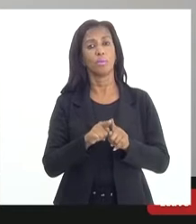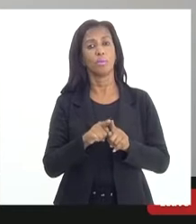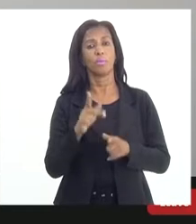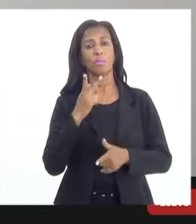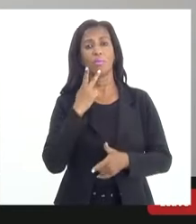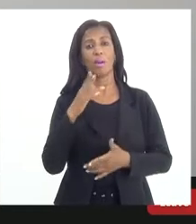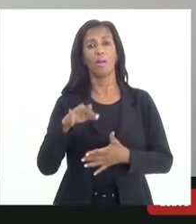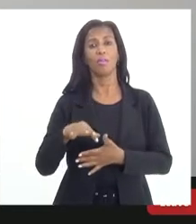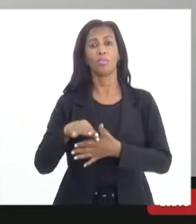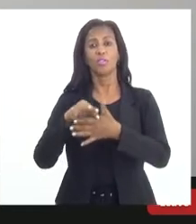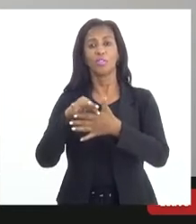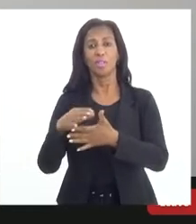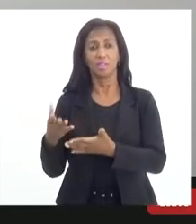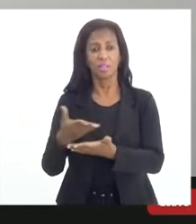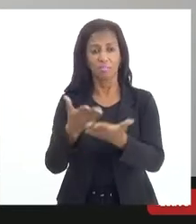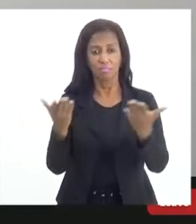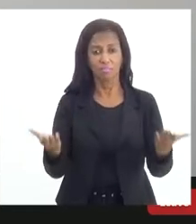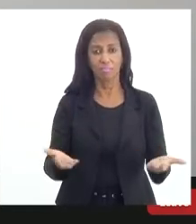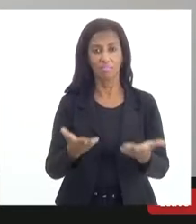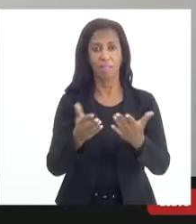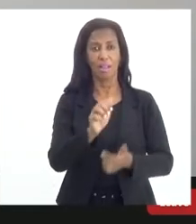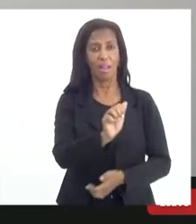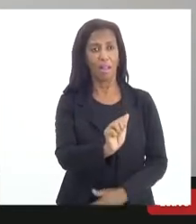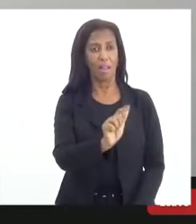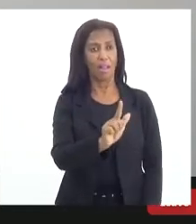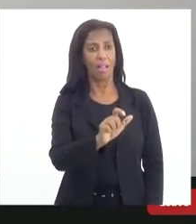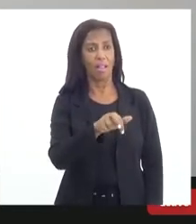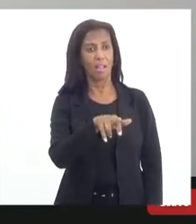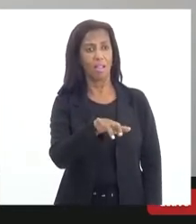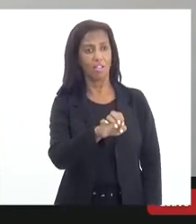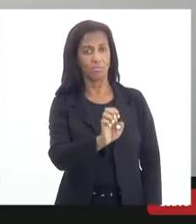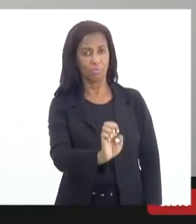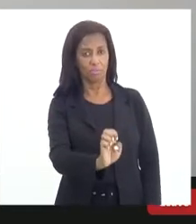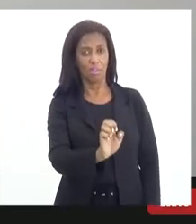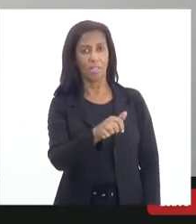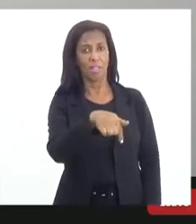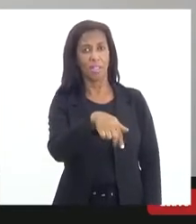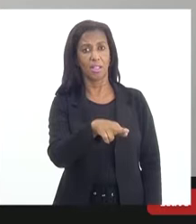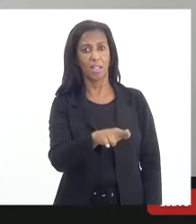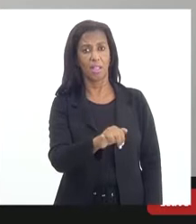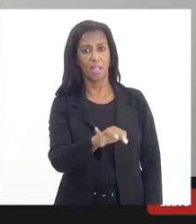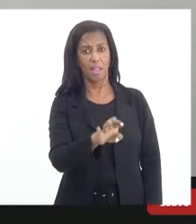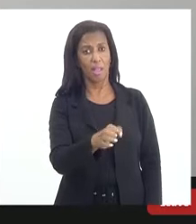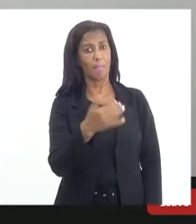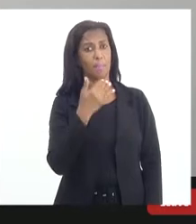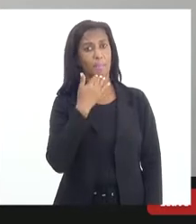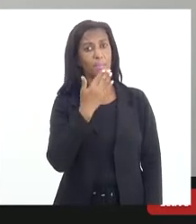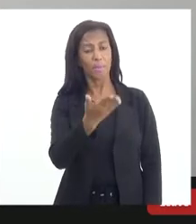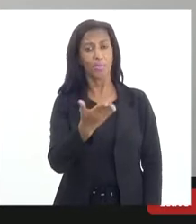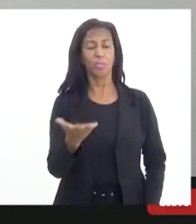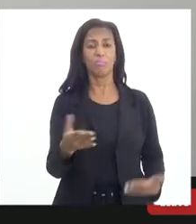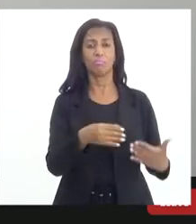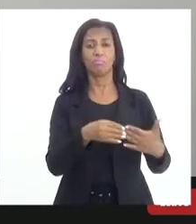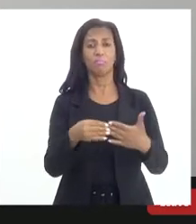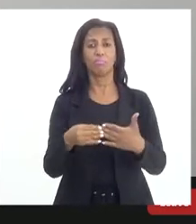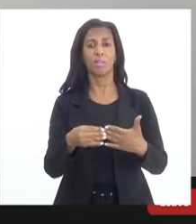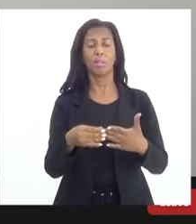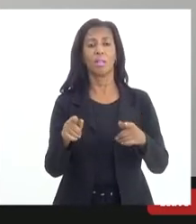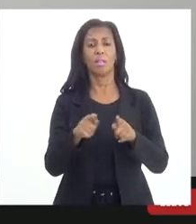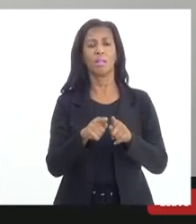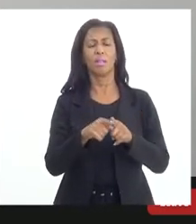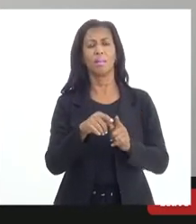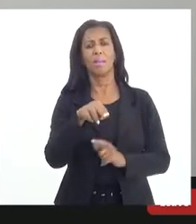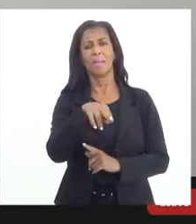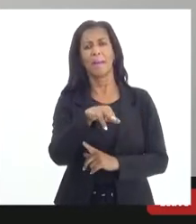autoridades presentes na figura do secretário Alexandre Otávio Kiep, pedindo que se dirije nesse momento à missa em memória